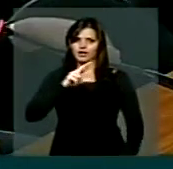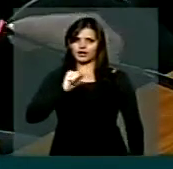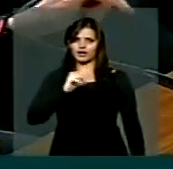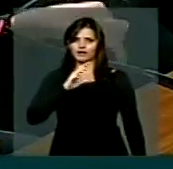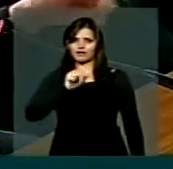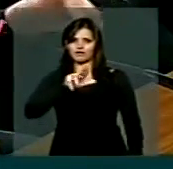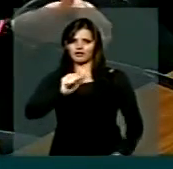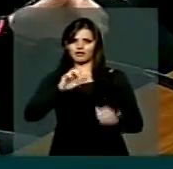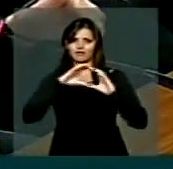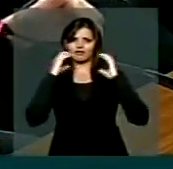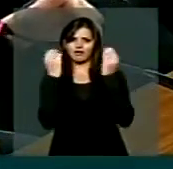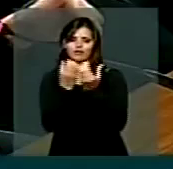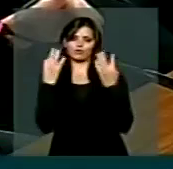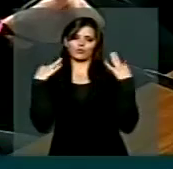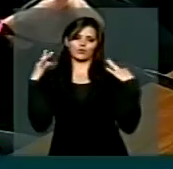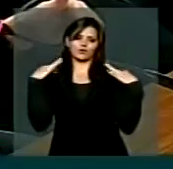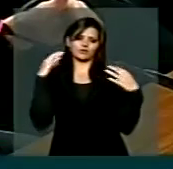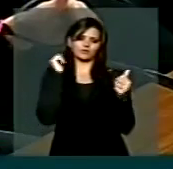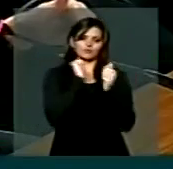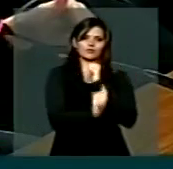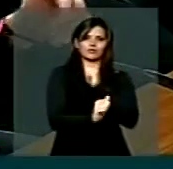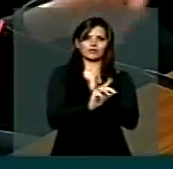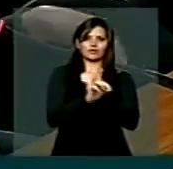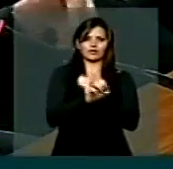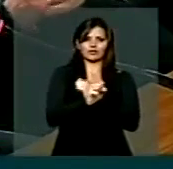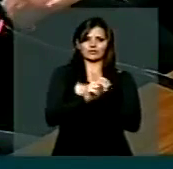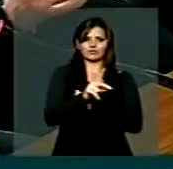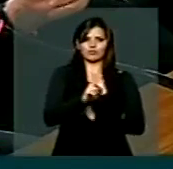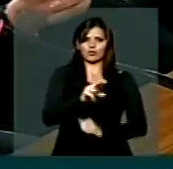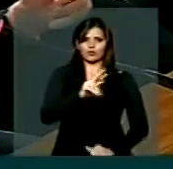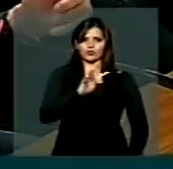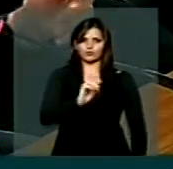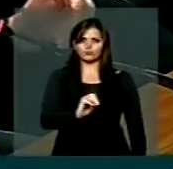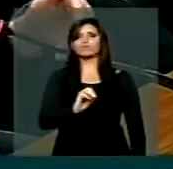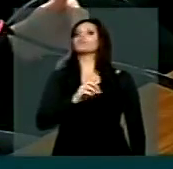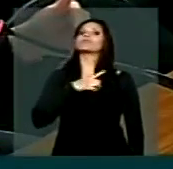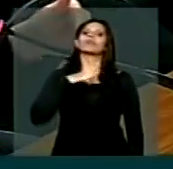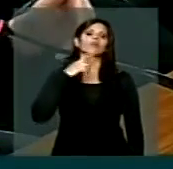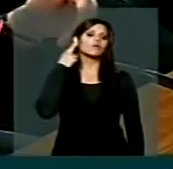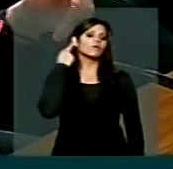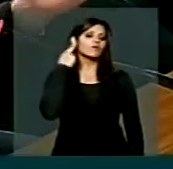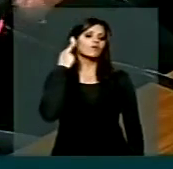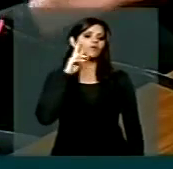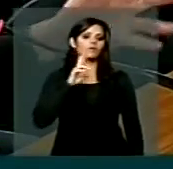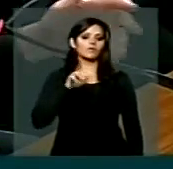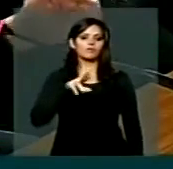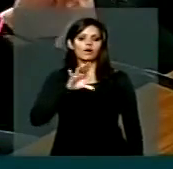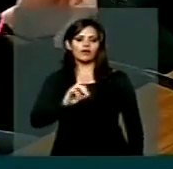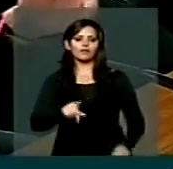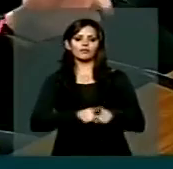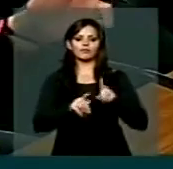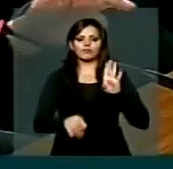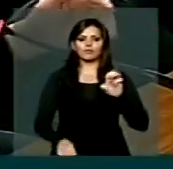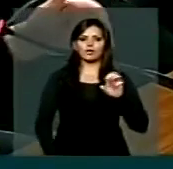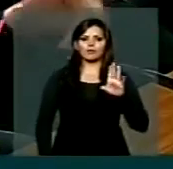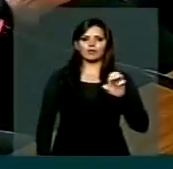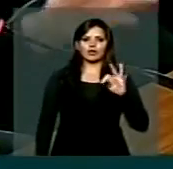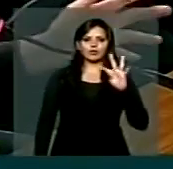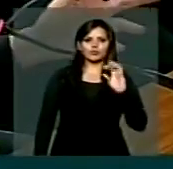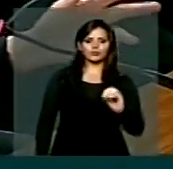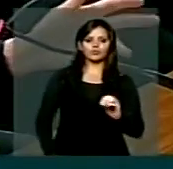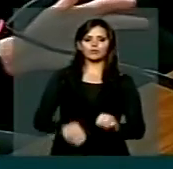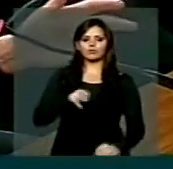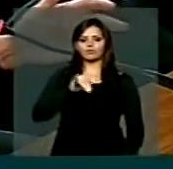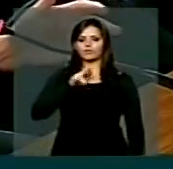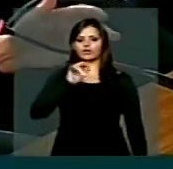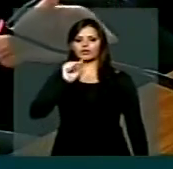comissão, ela é turismo e esporte. E nós tivemos com o Romário, com o Bebeto, que é deputado, a Miria